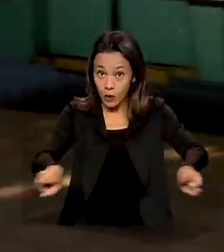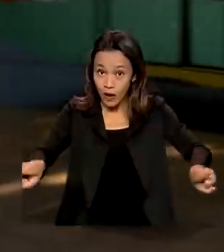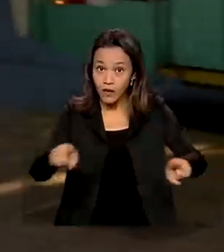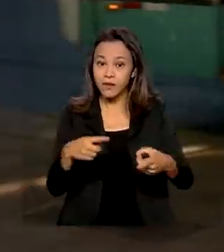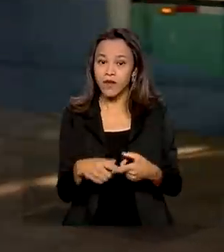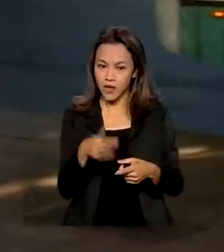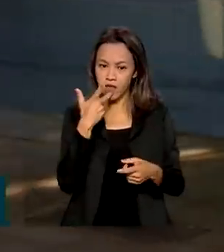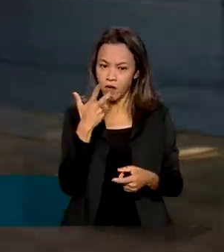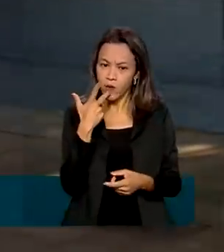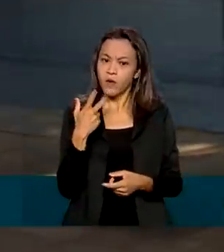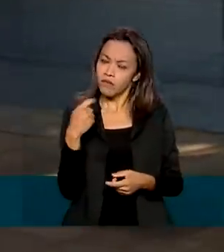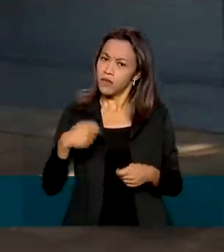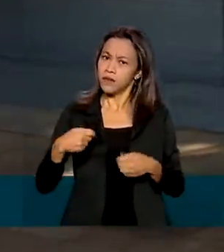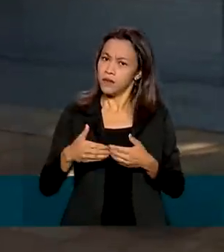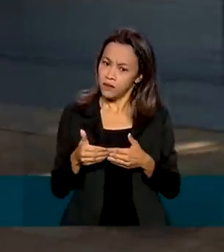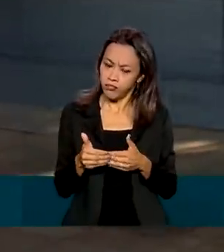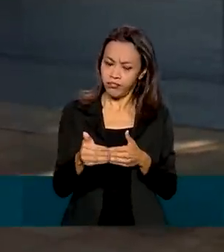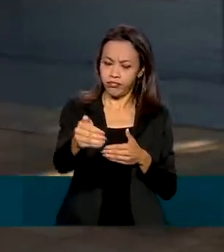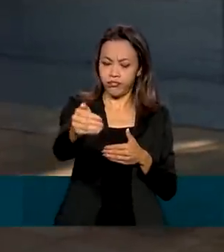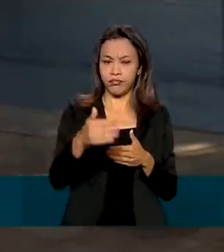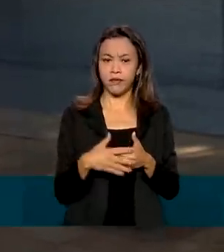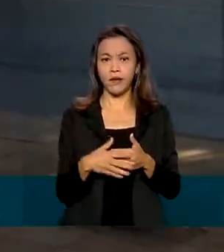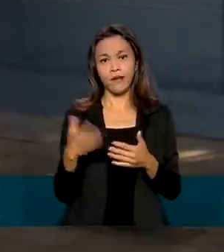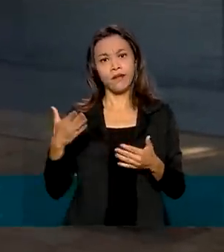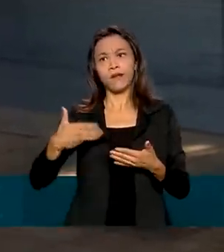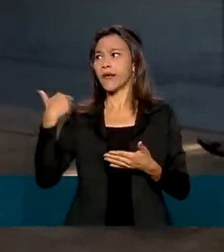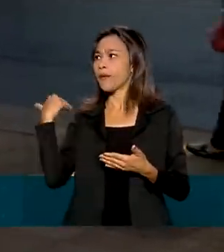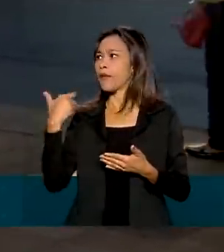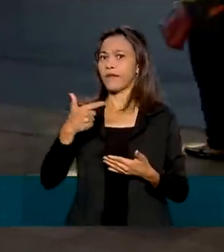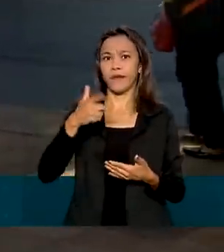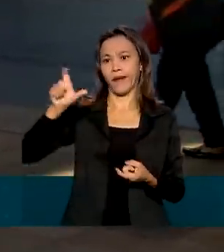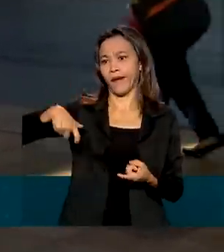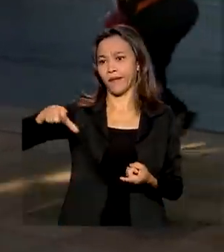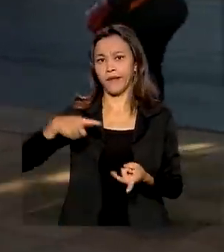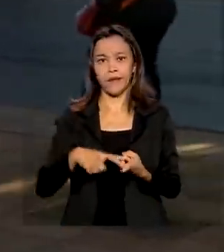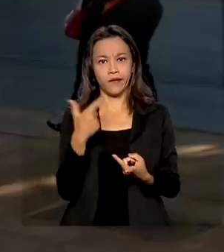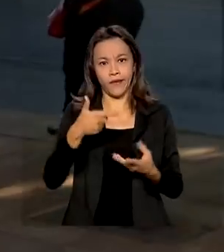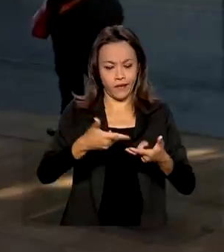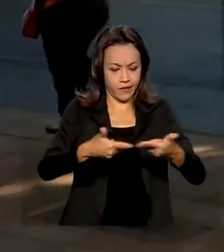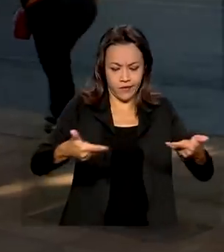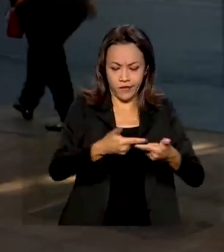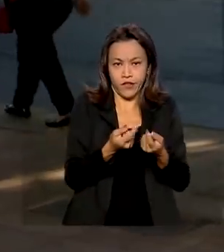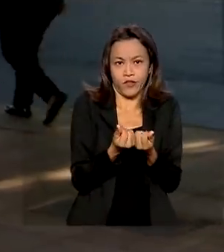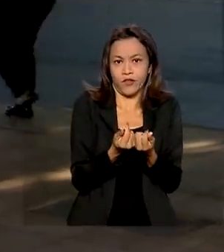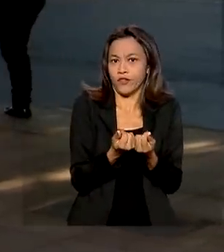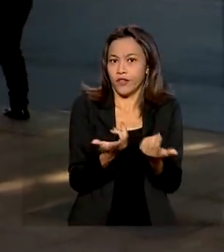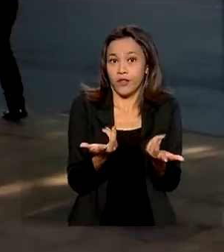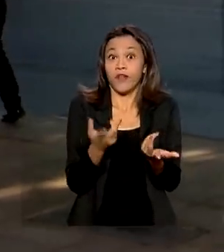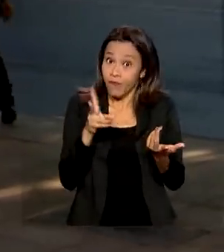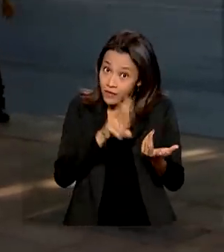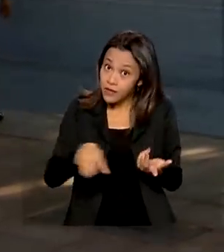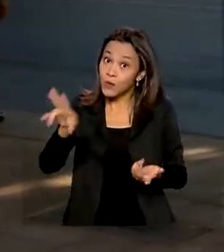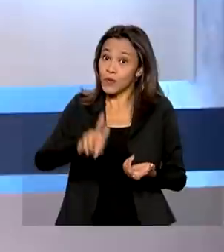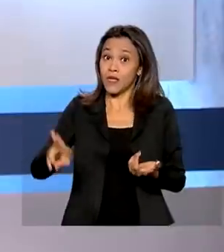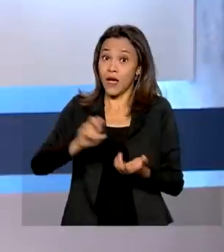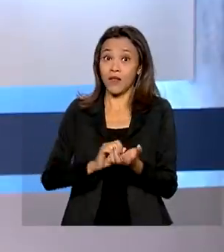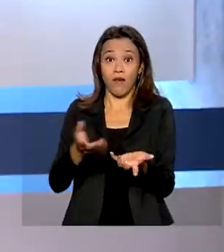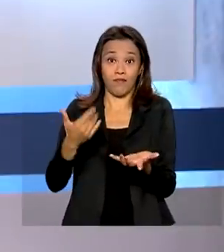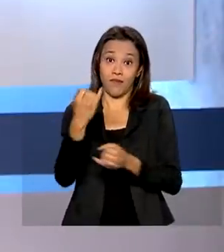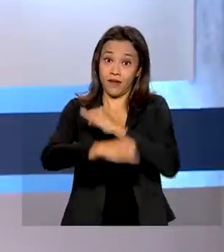tem que evoluir, né? Daqui a dia não vai existir mais nem cartão, nem cédula. Vai ser tudo isso aí agora, tudo digital, né?